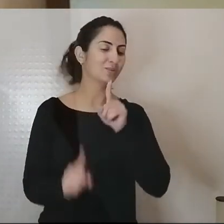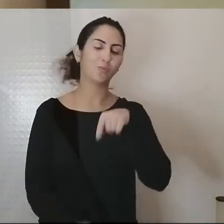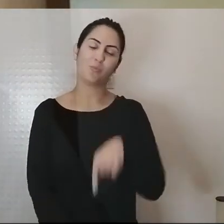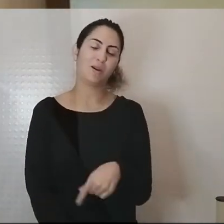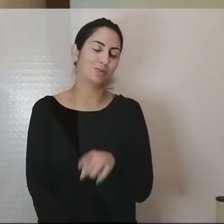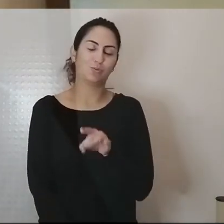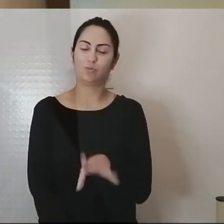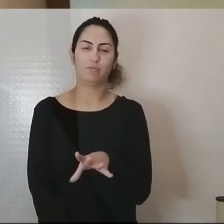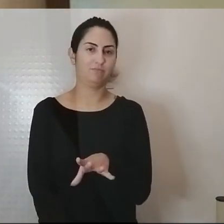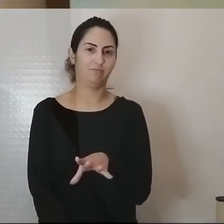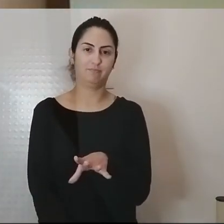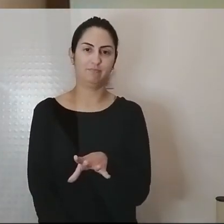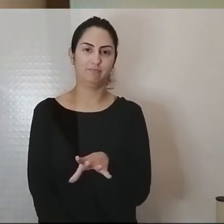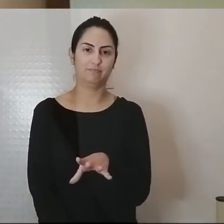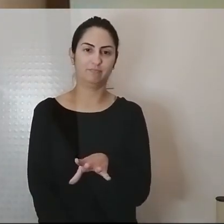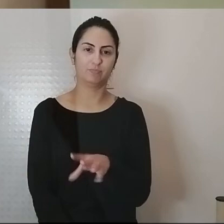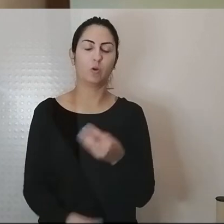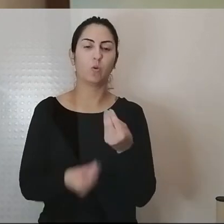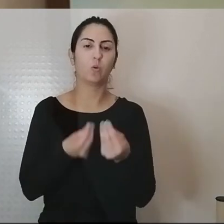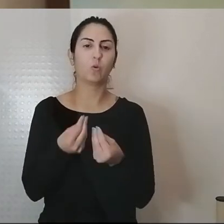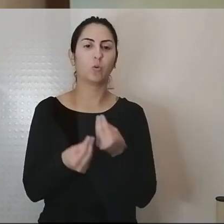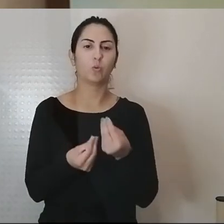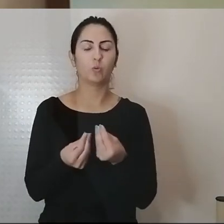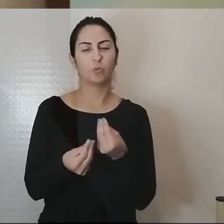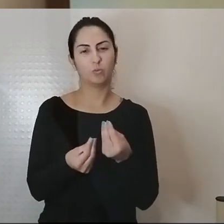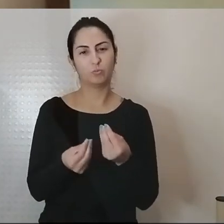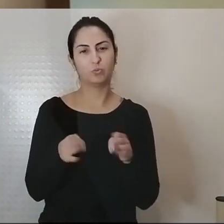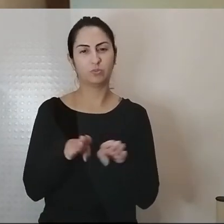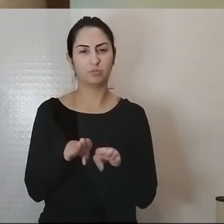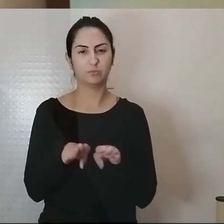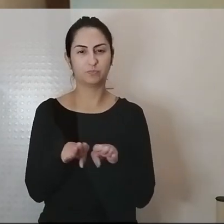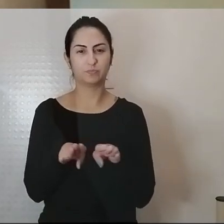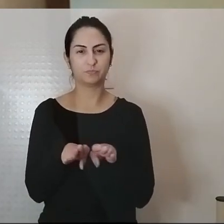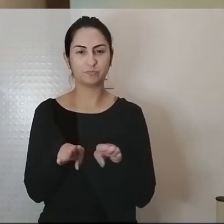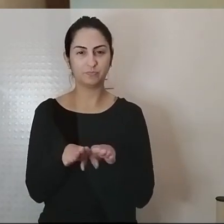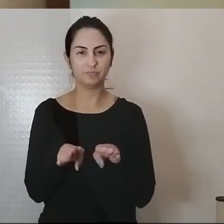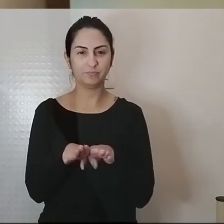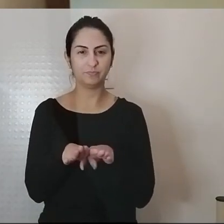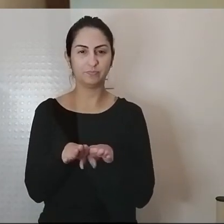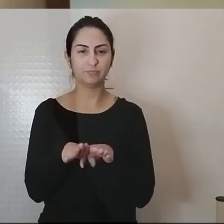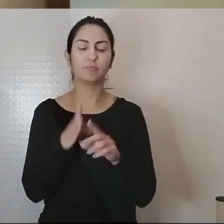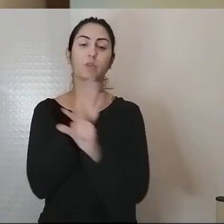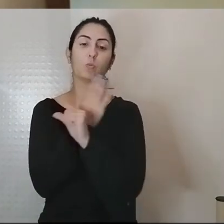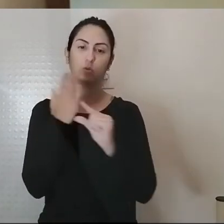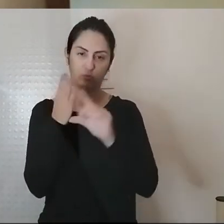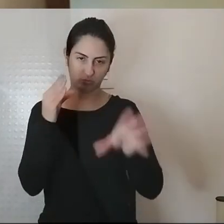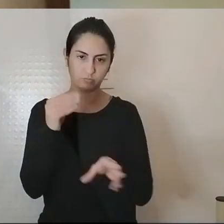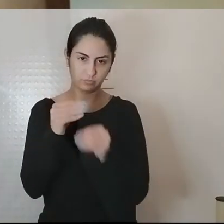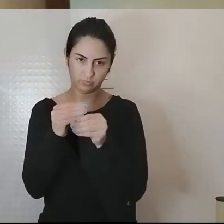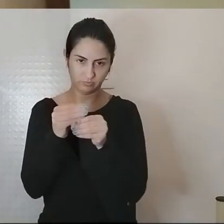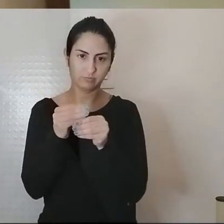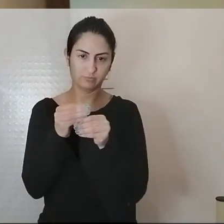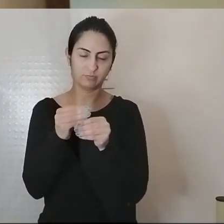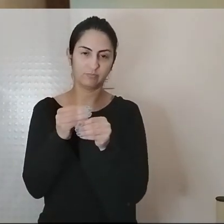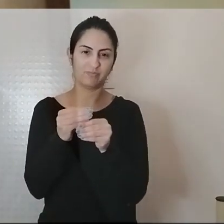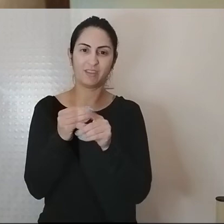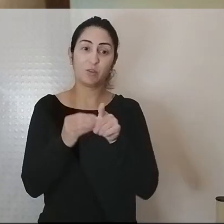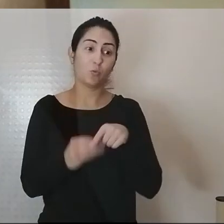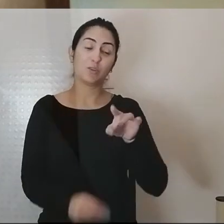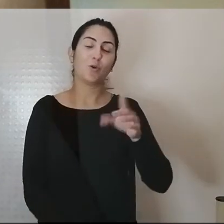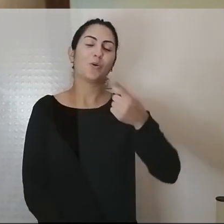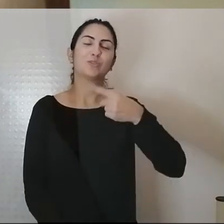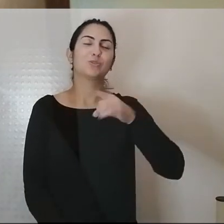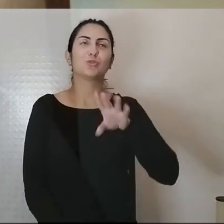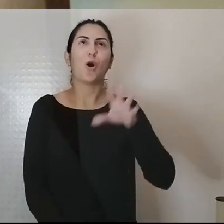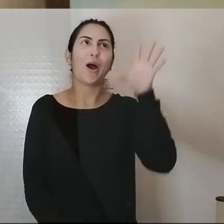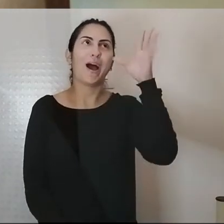como sustenta Mandani não devemos apenas aprender a esquecer o